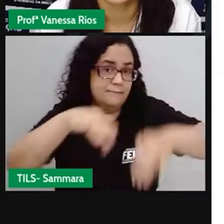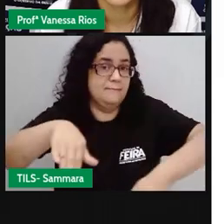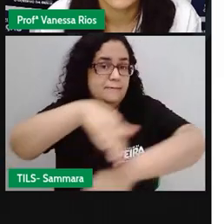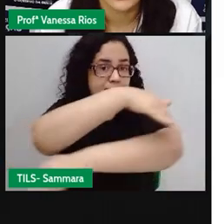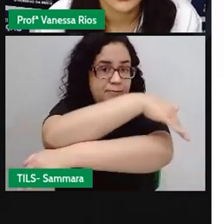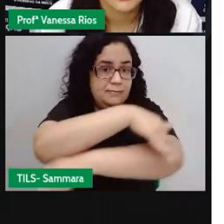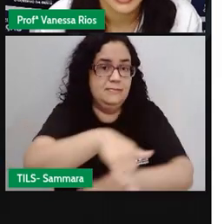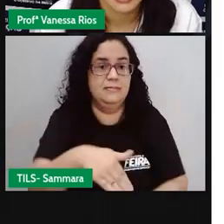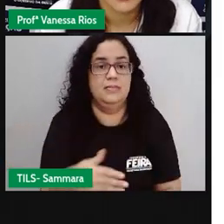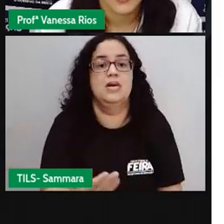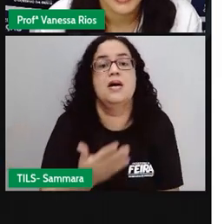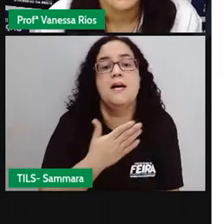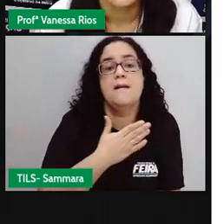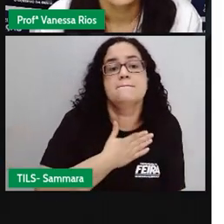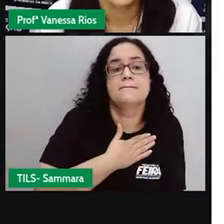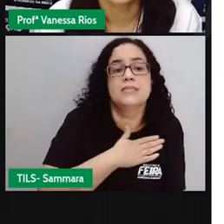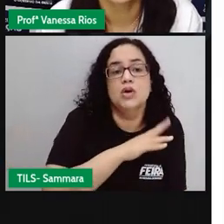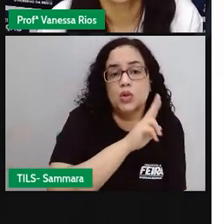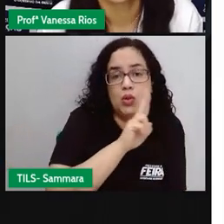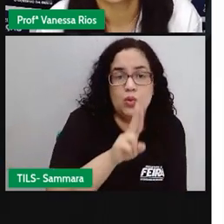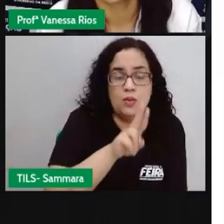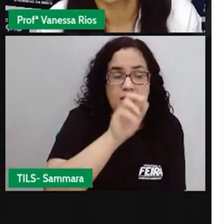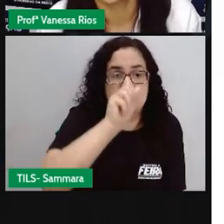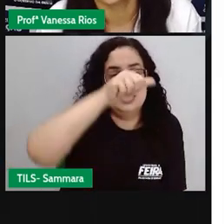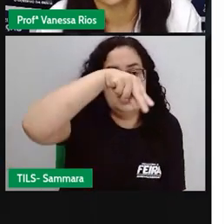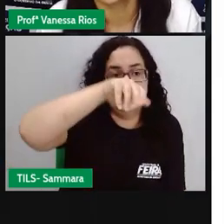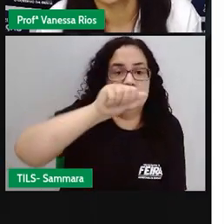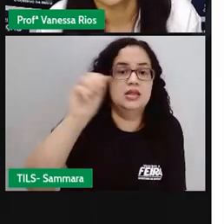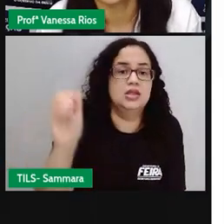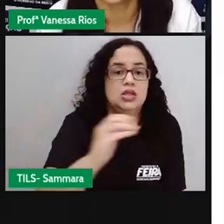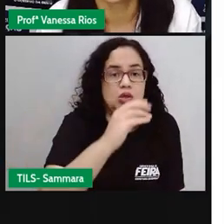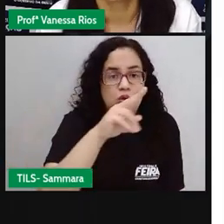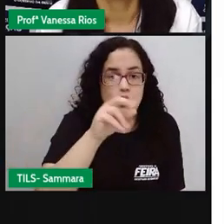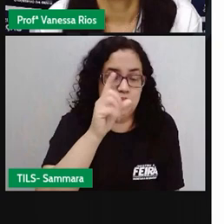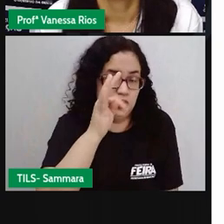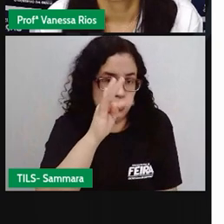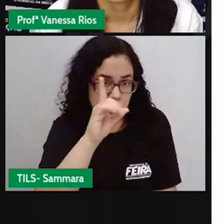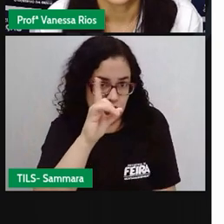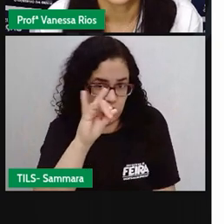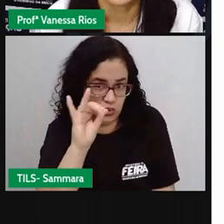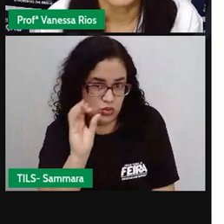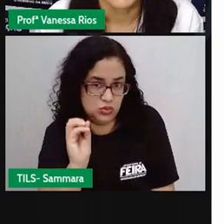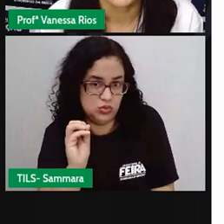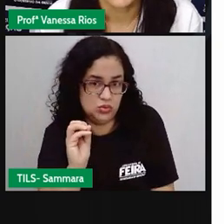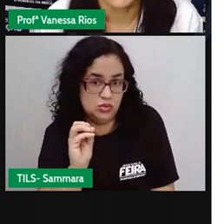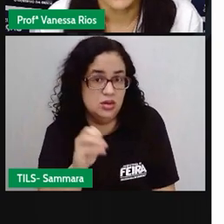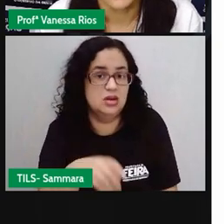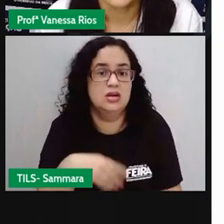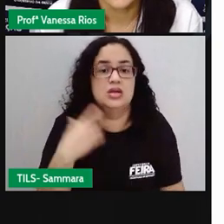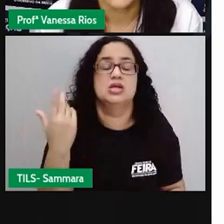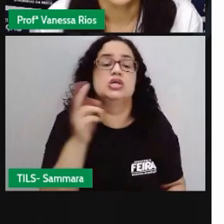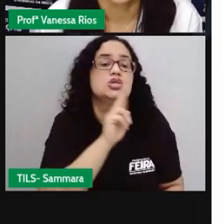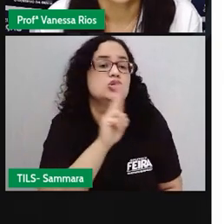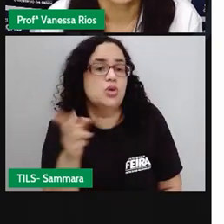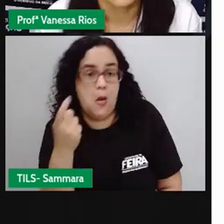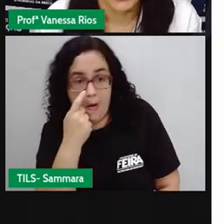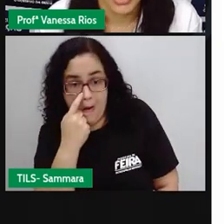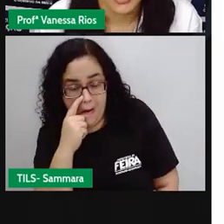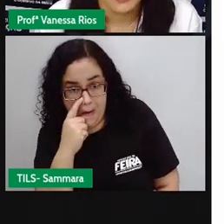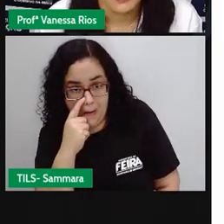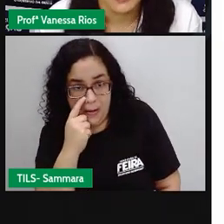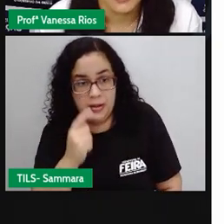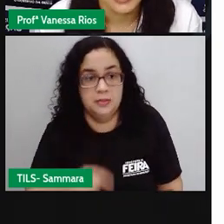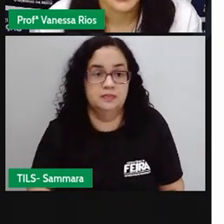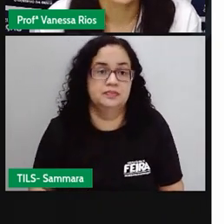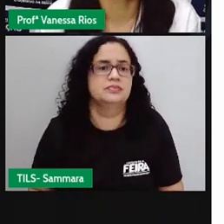petáceos no fim de nossa rua, seu nome é Ana Custódio, mas só a de